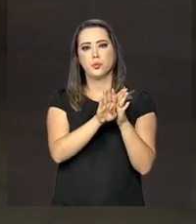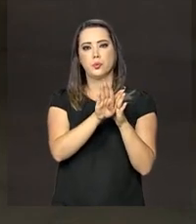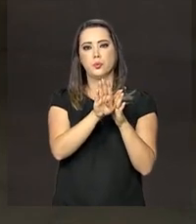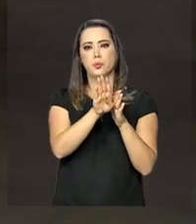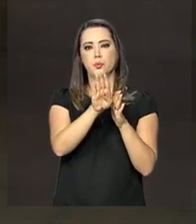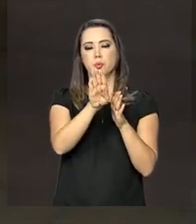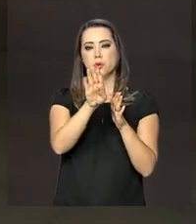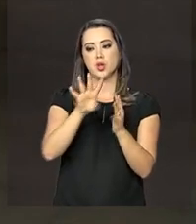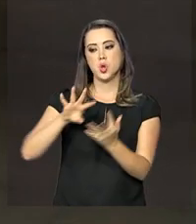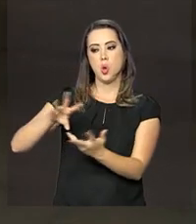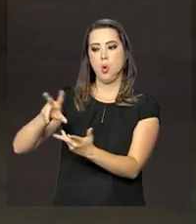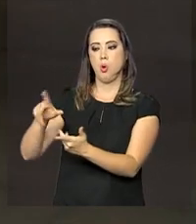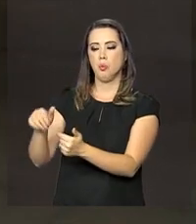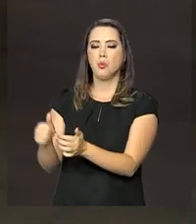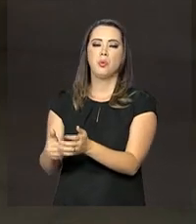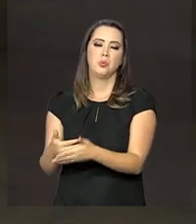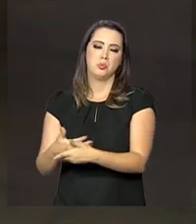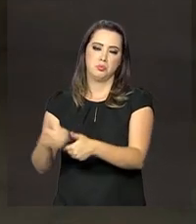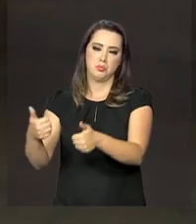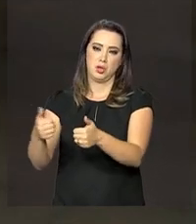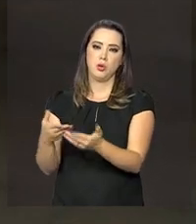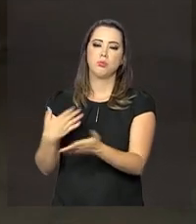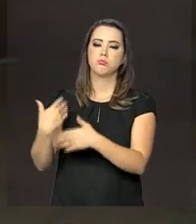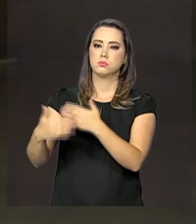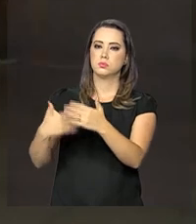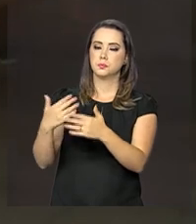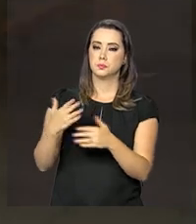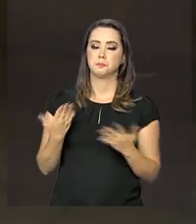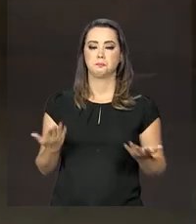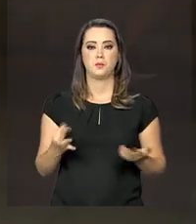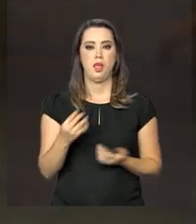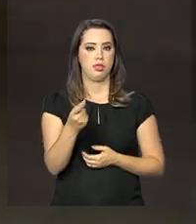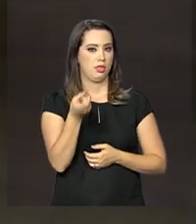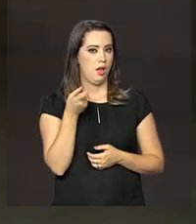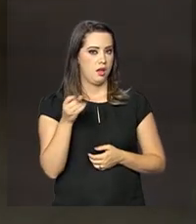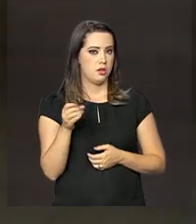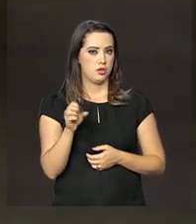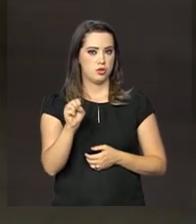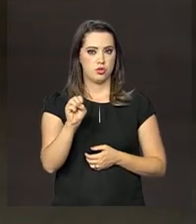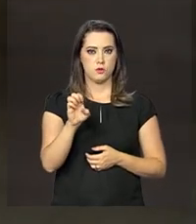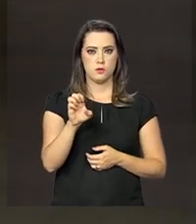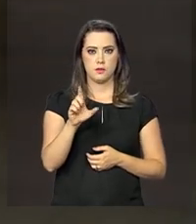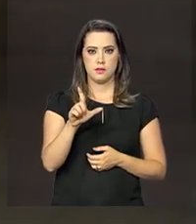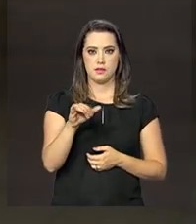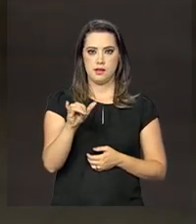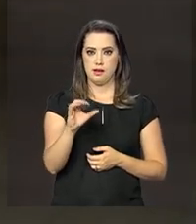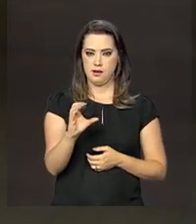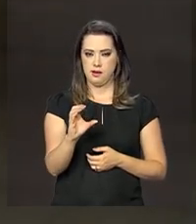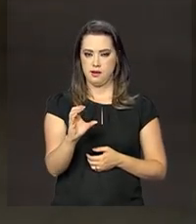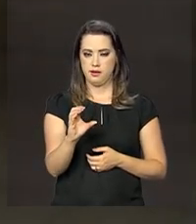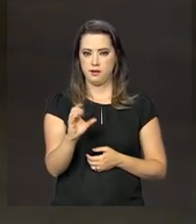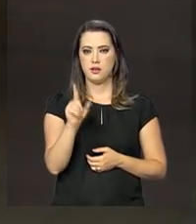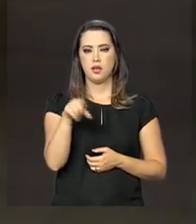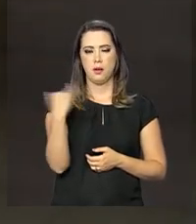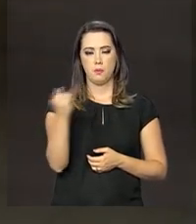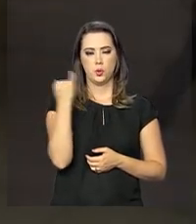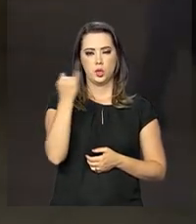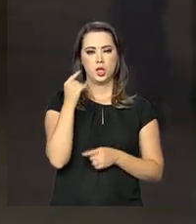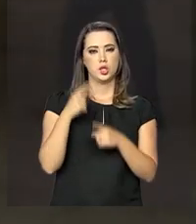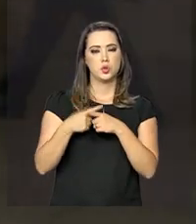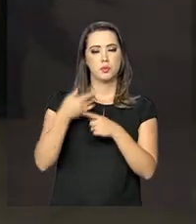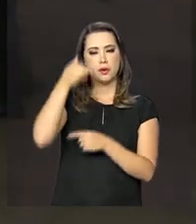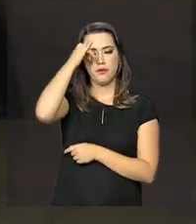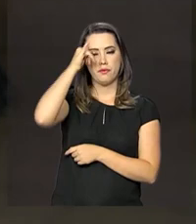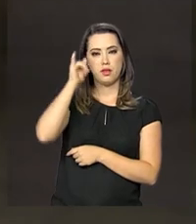externo, um contexto internacional mais desafiador. A taxa Selic, a gente lembra, ela é um instrumento importante para o